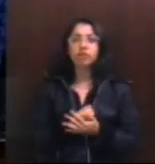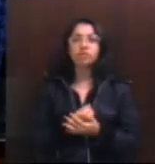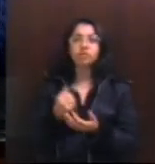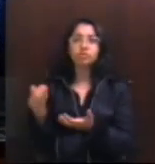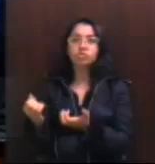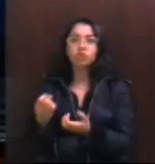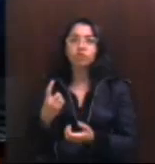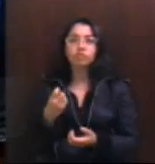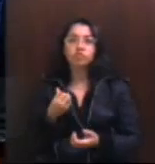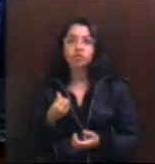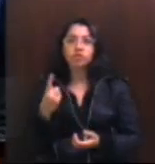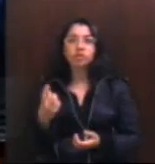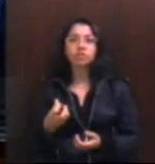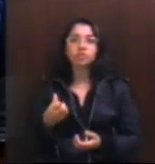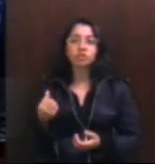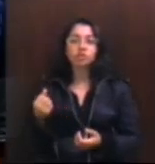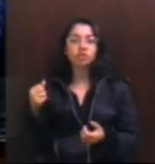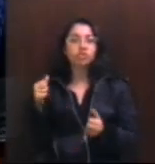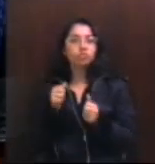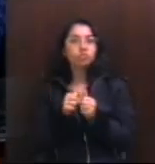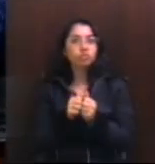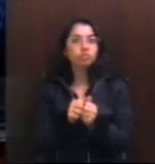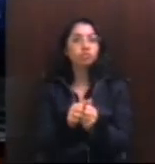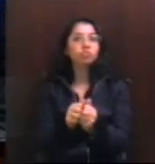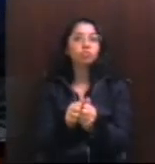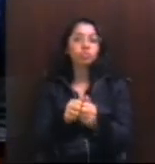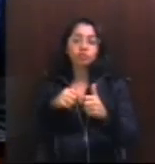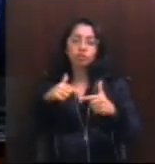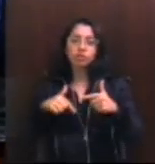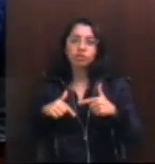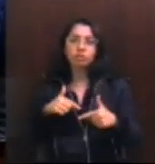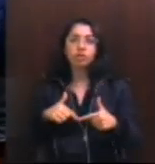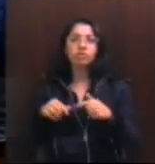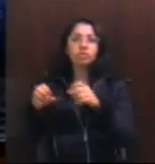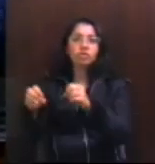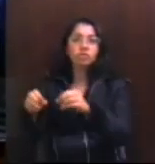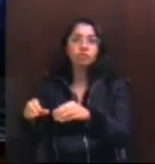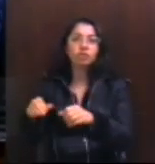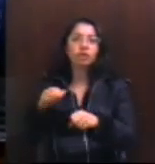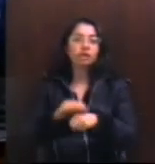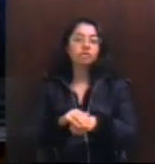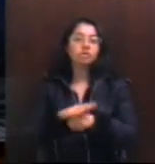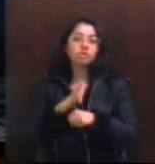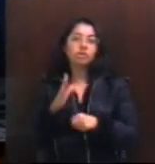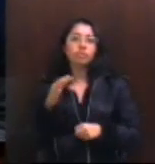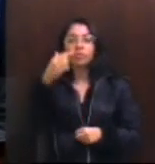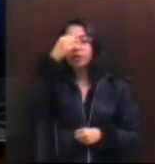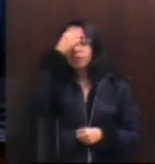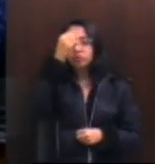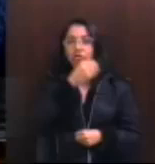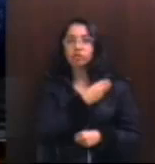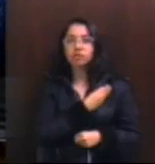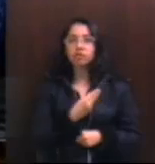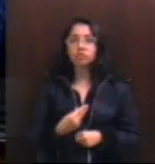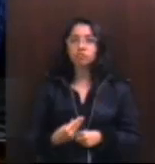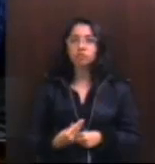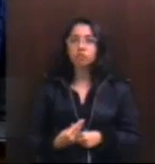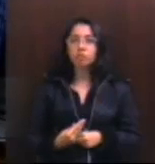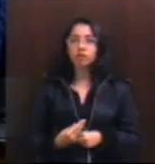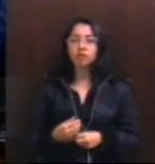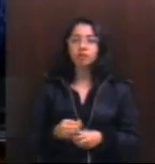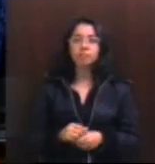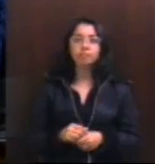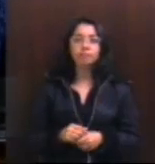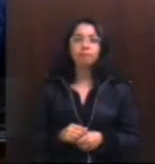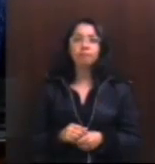16 anos que se somam à luta das trabalhadoras de educação, que se somam à luta da saúde pública, da universidade pública, são como